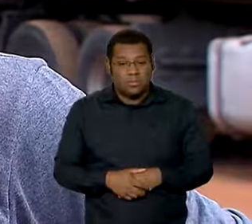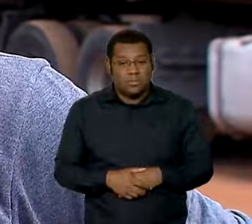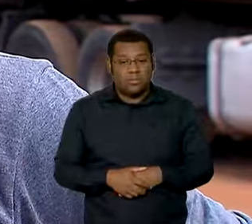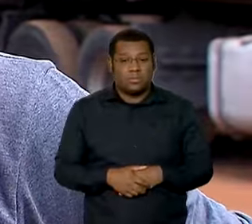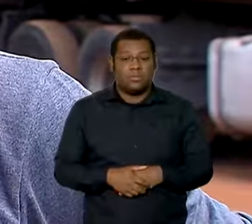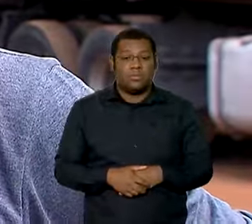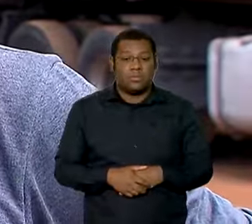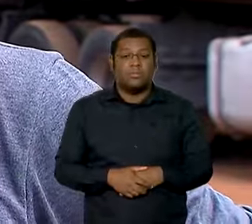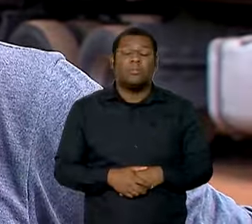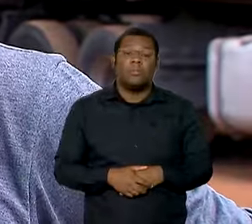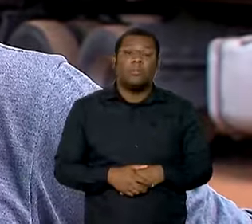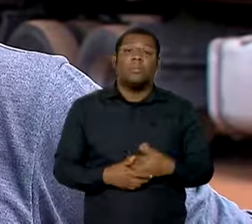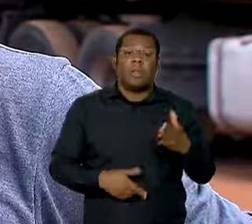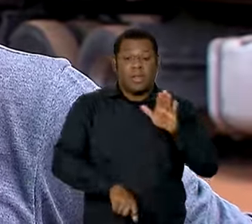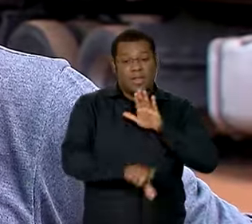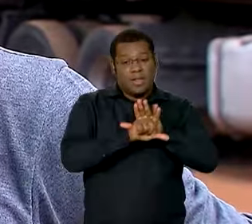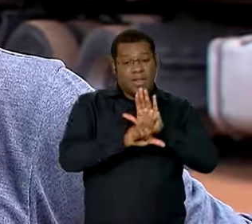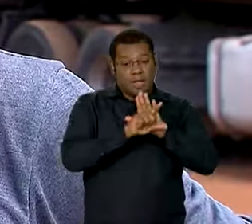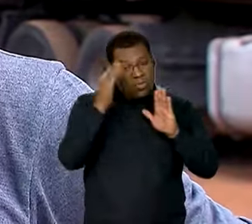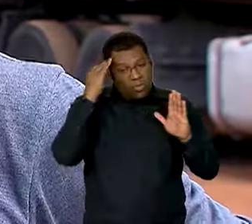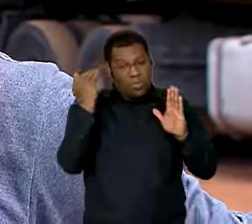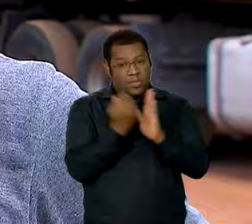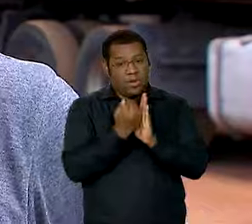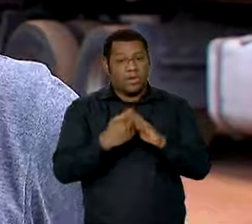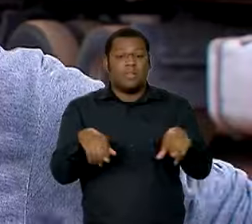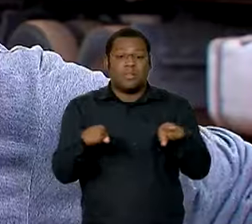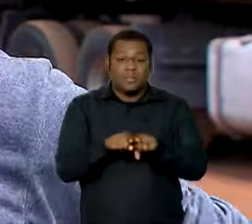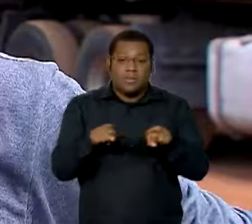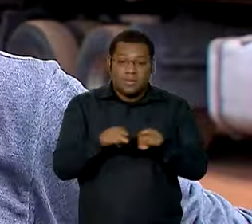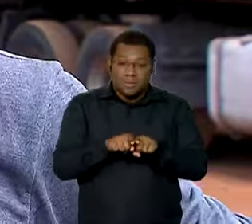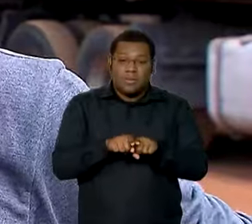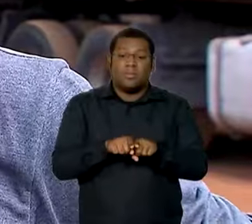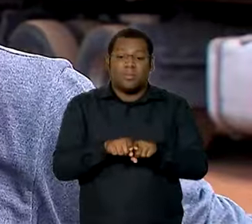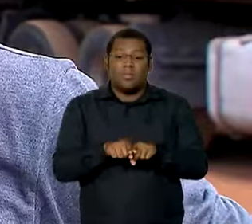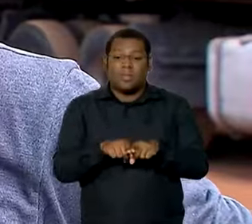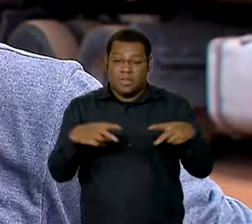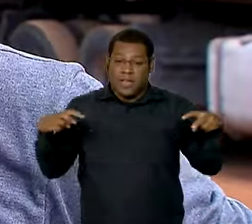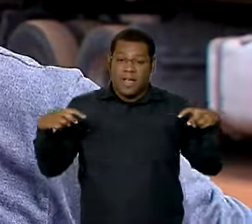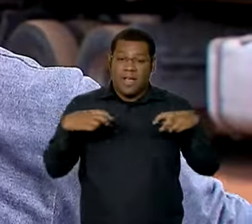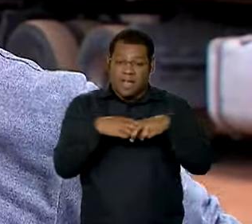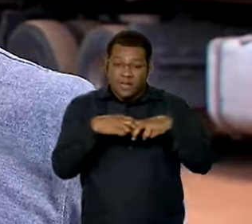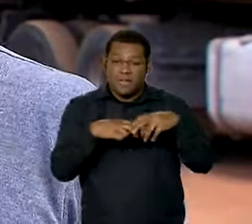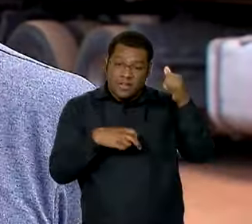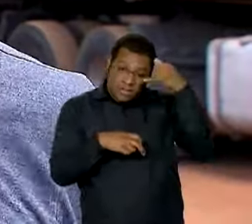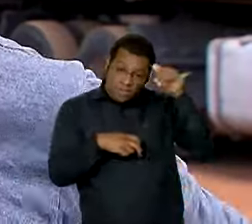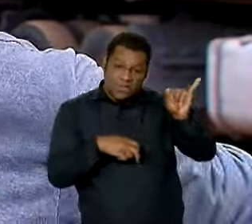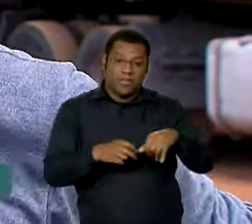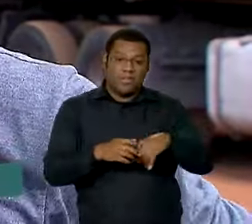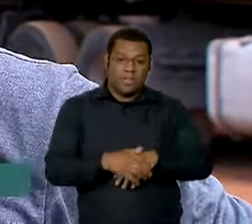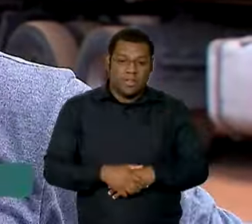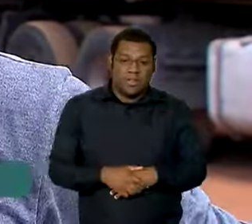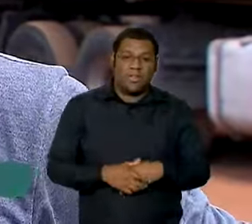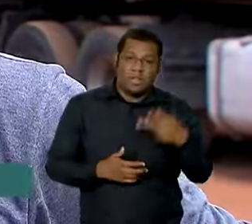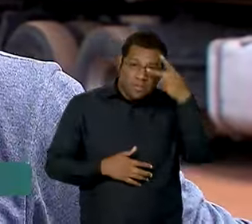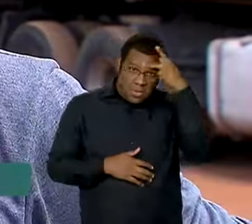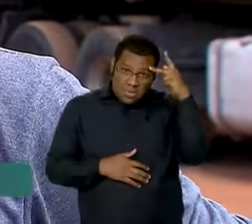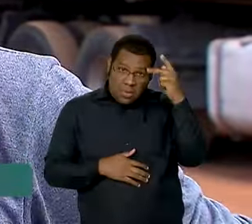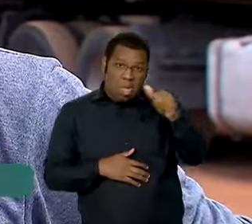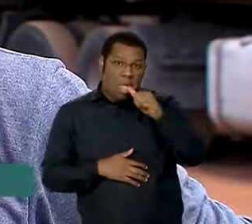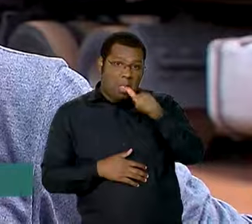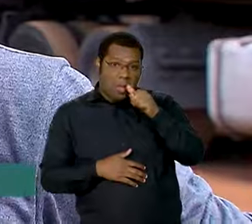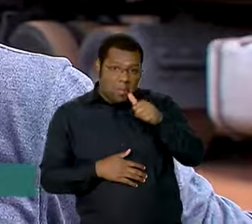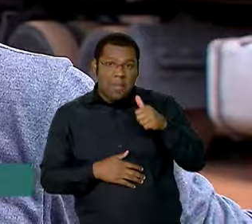defensiva, você está se resguardando de qualquer acidente, sobre efeito de álcool, droga,